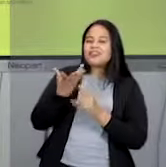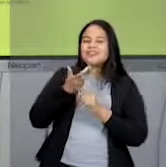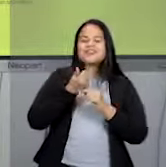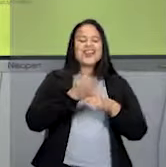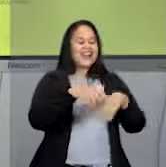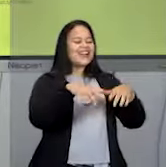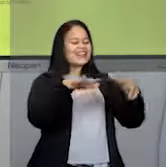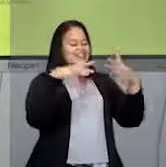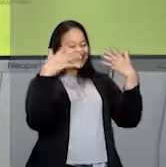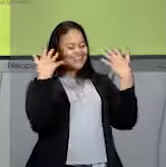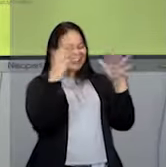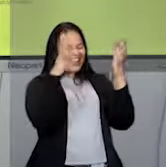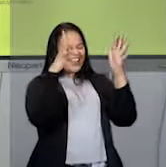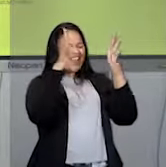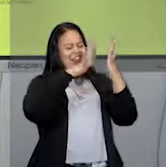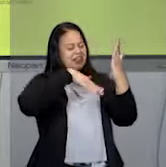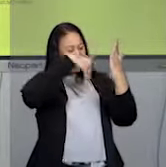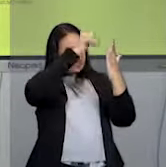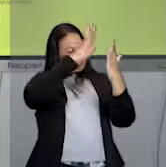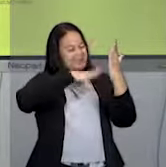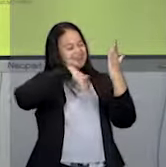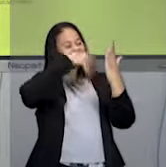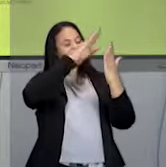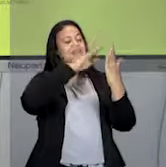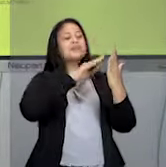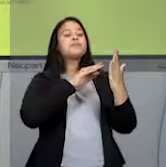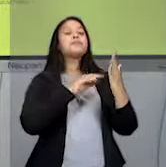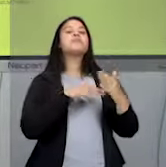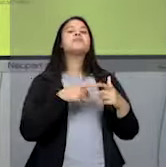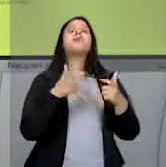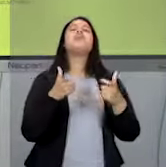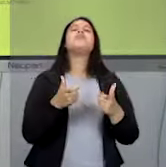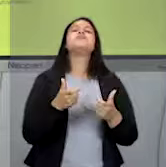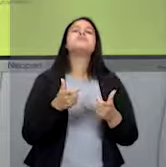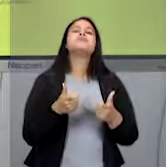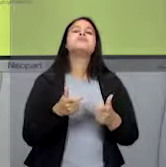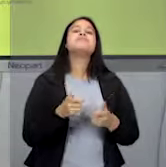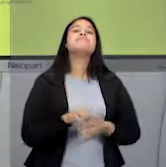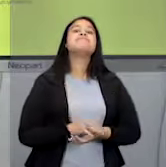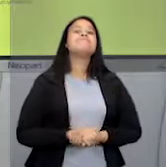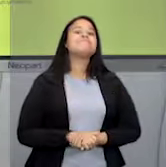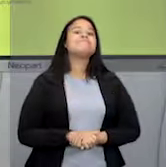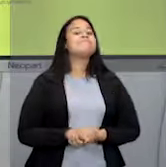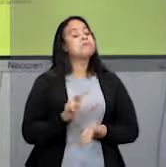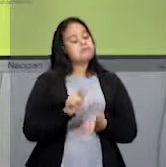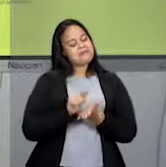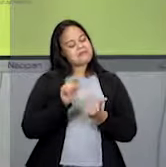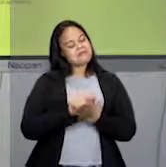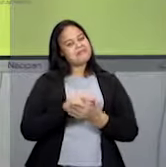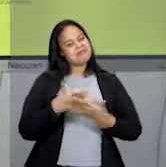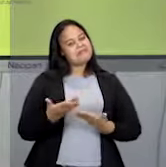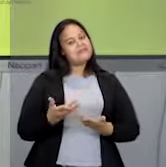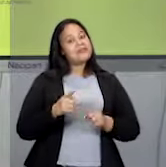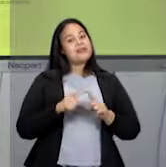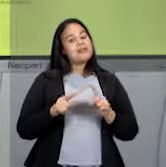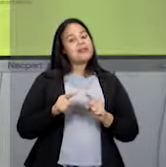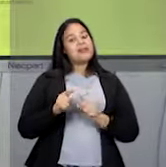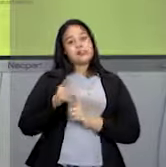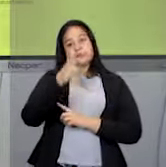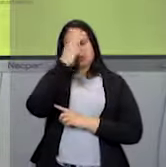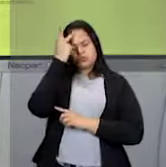Todo mundo fala comigo, nós vamos pintar. E normalmente nós vamos pintar onde? No nosso caso, no papel, né? Mas os